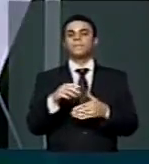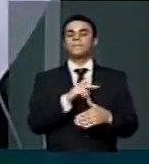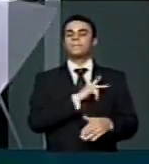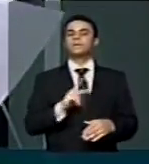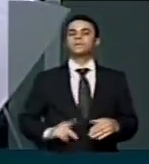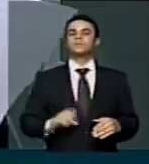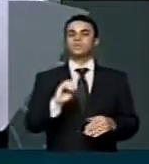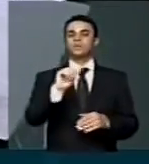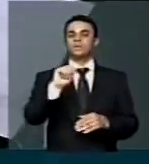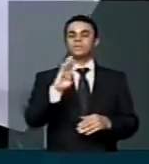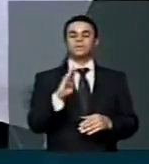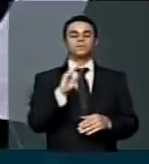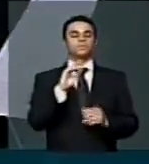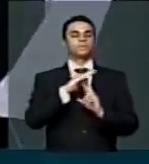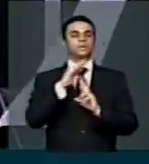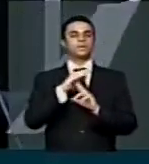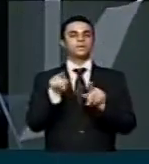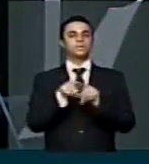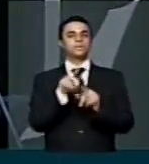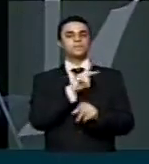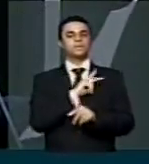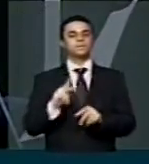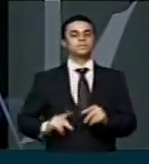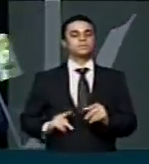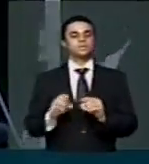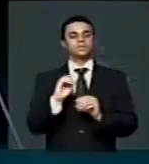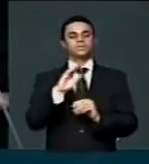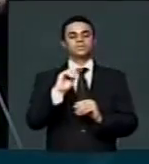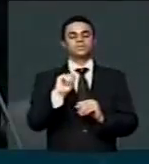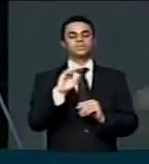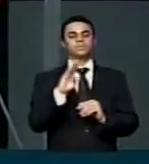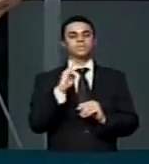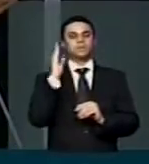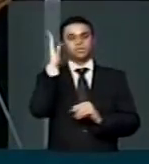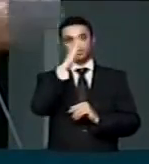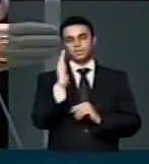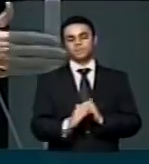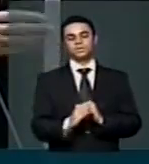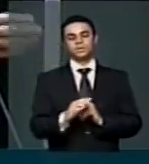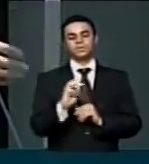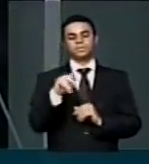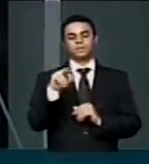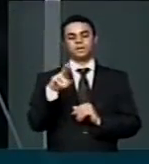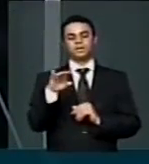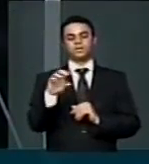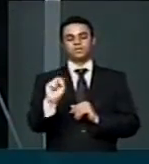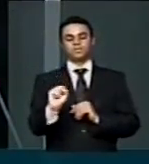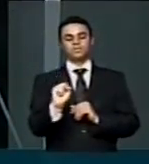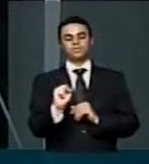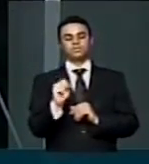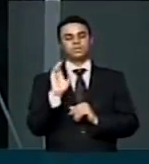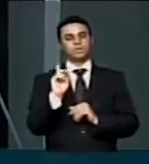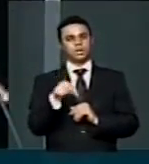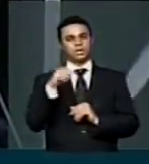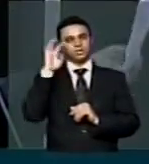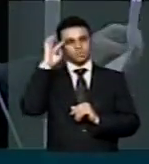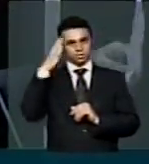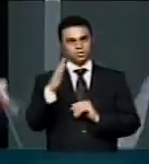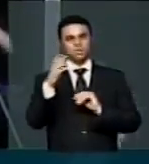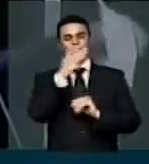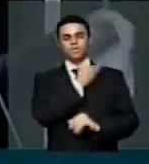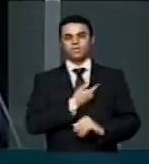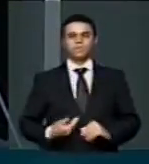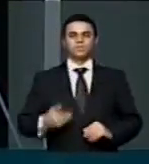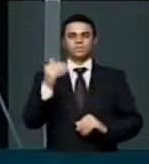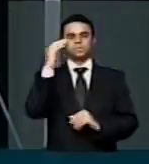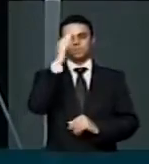Breda E do presidente da UAB Nacional, Marcos Vinícius Furtado Coelho Esta é a decisão do governo brasileiro de